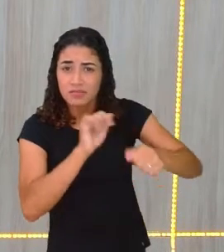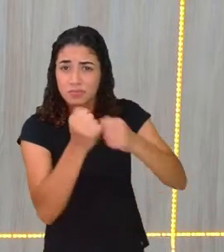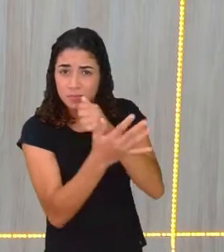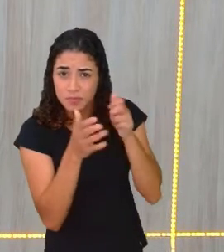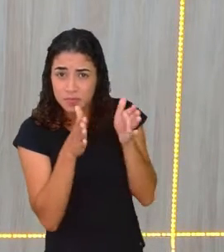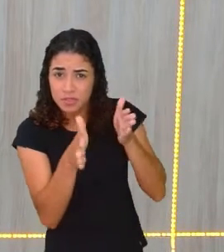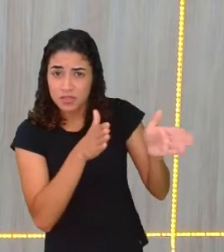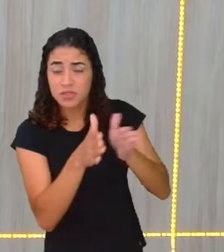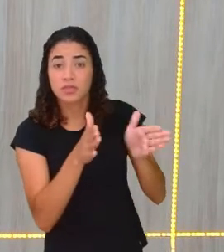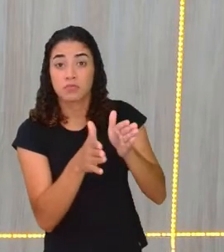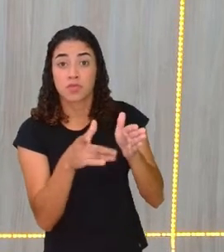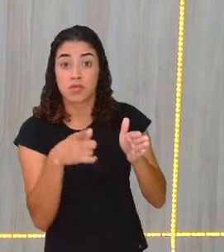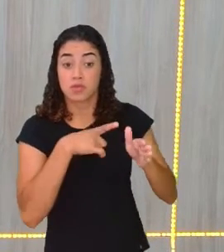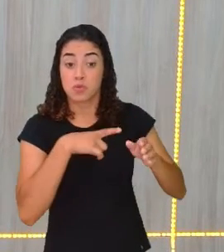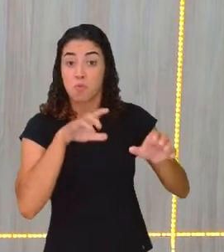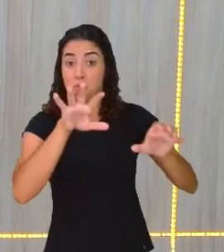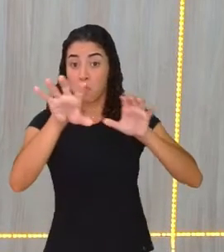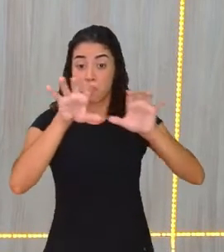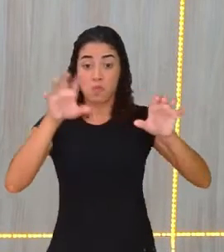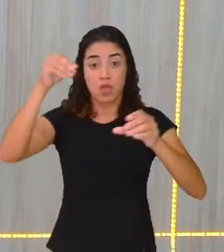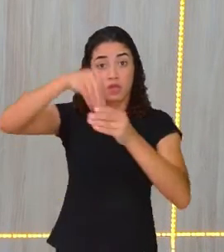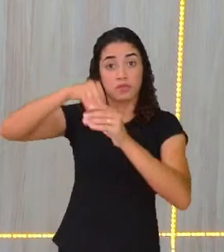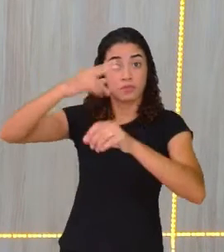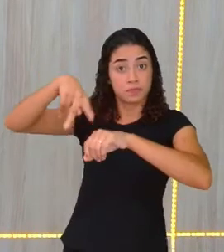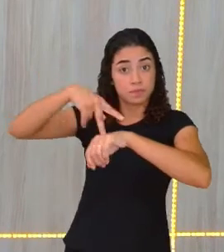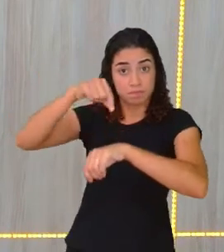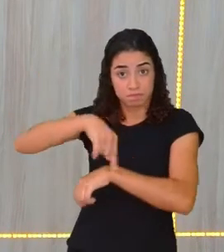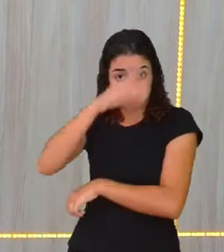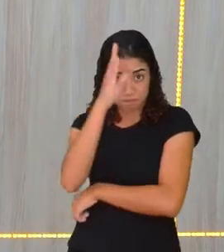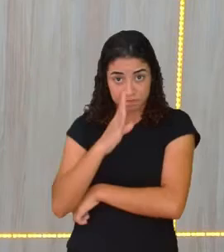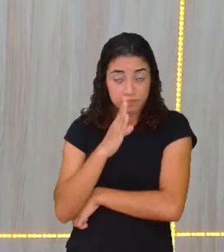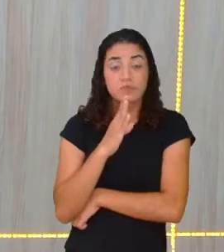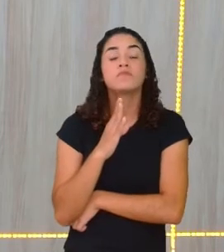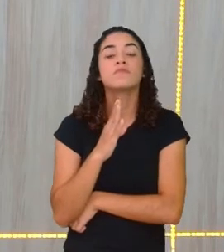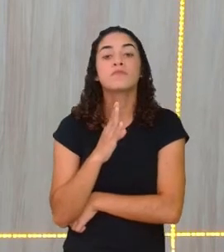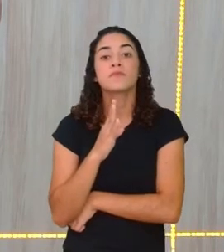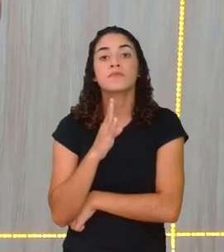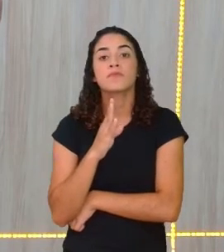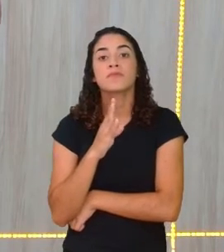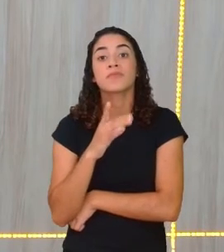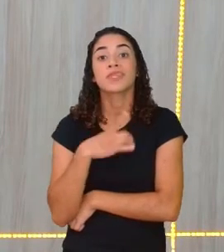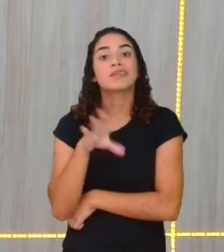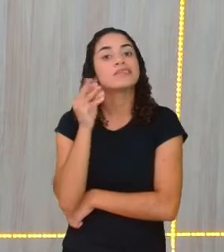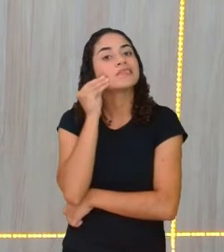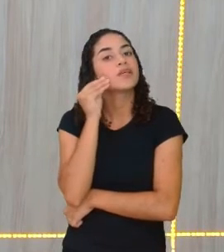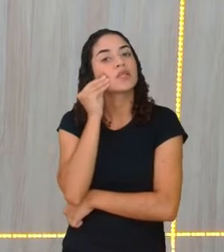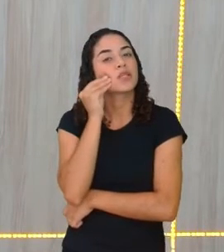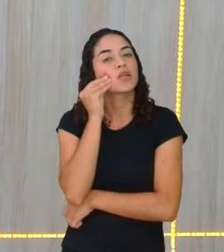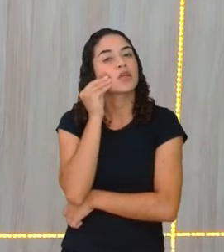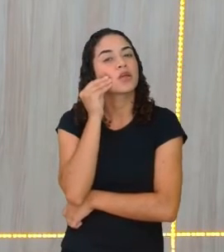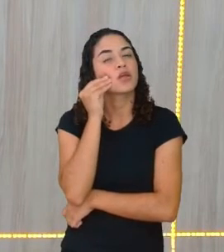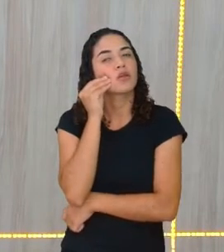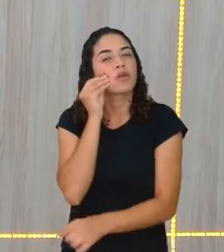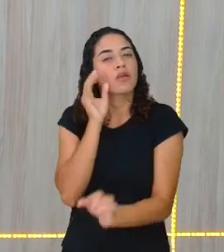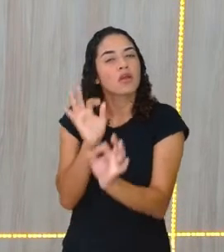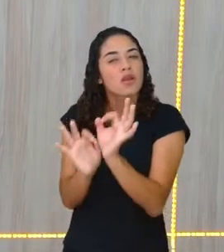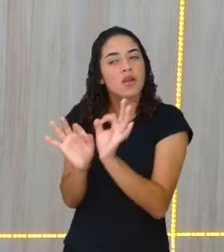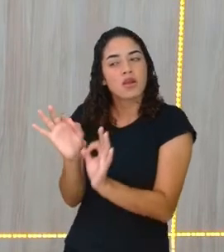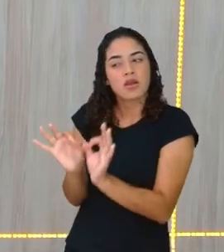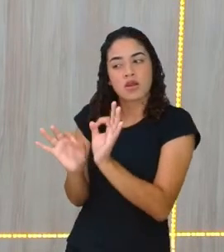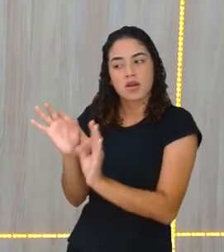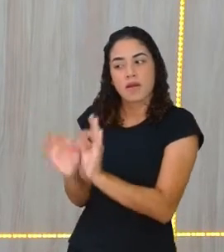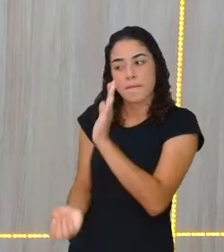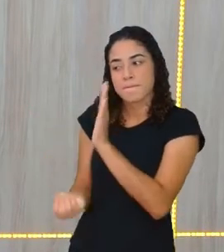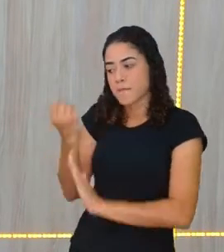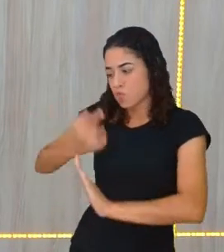existem regiões no nosso país que fizeram, não é? Tentaram articular uma lei,